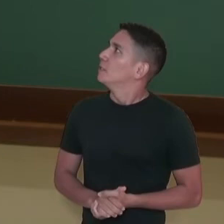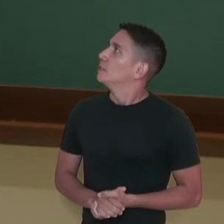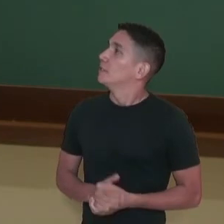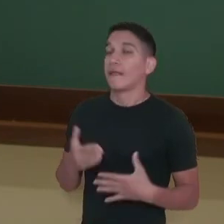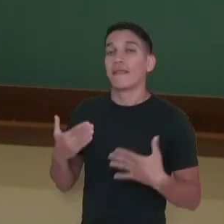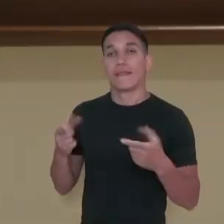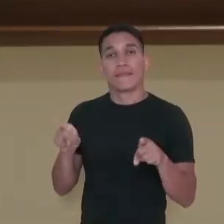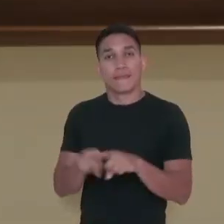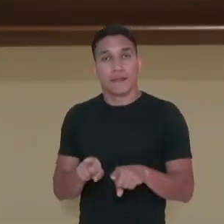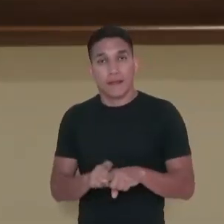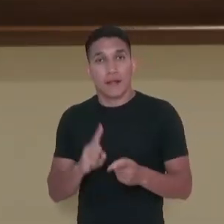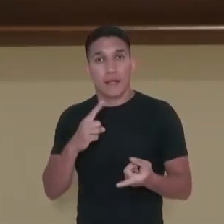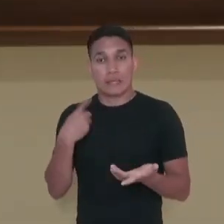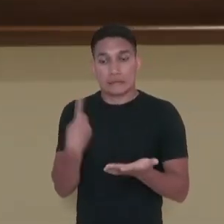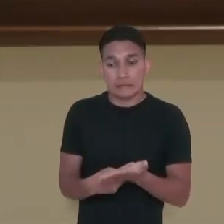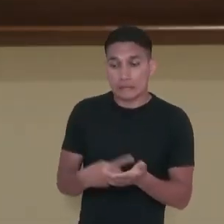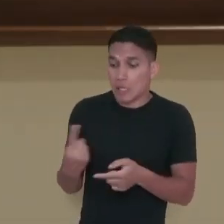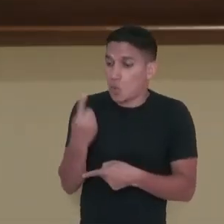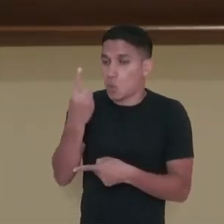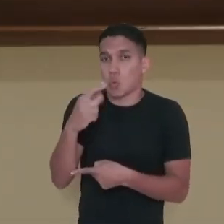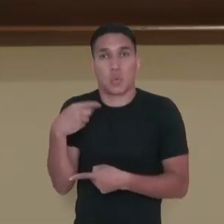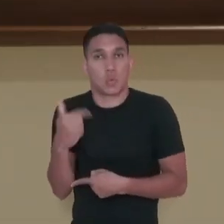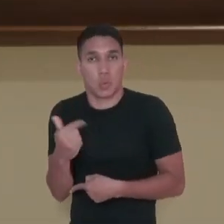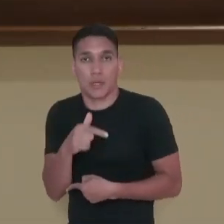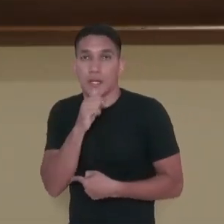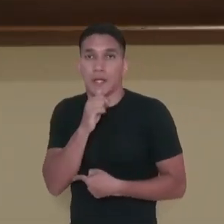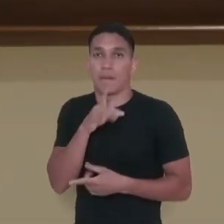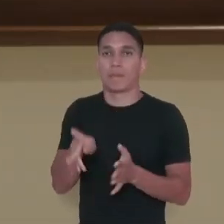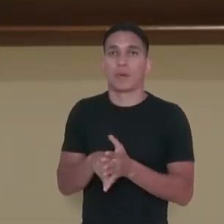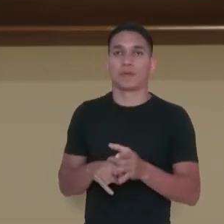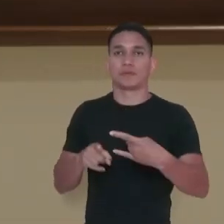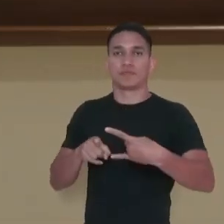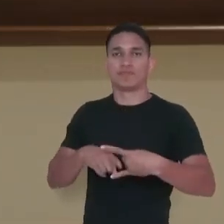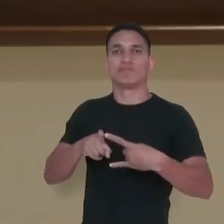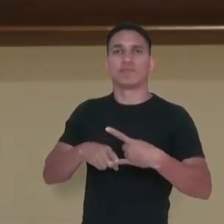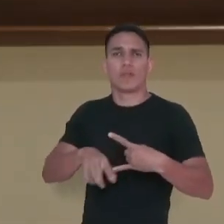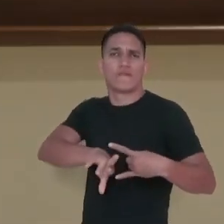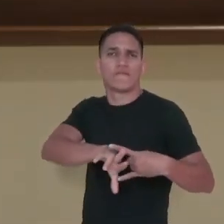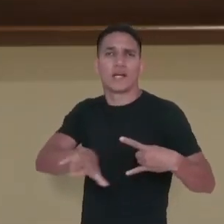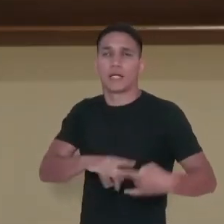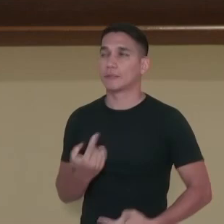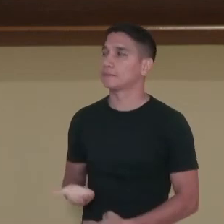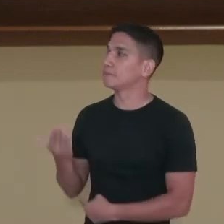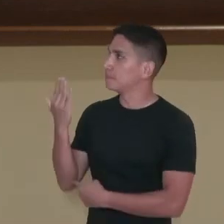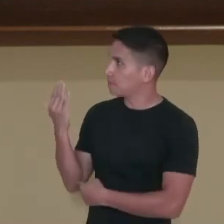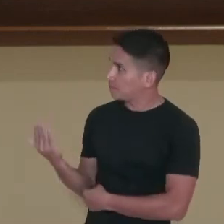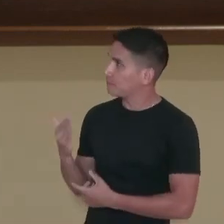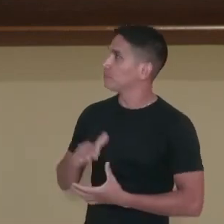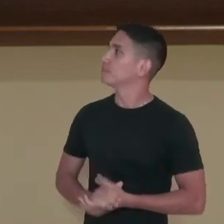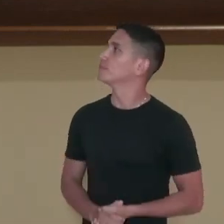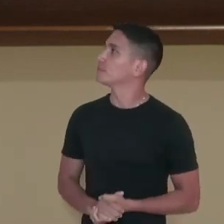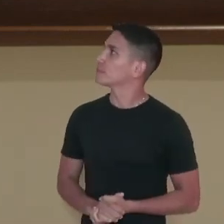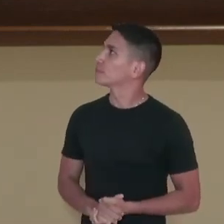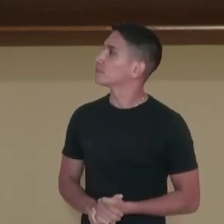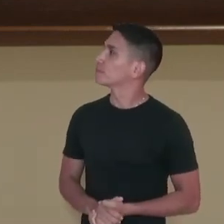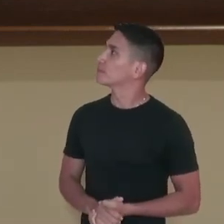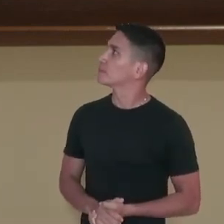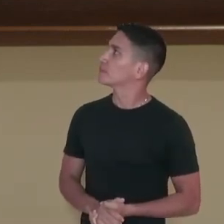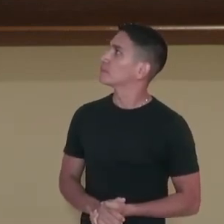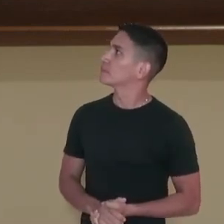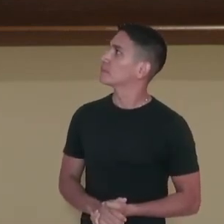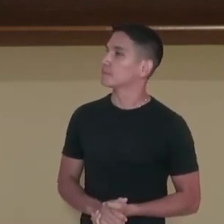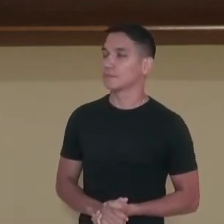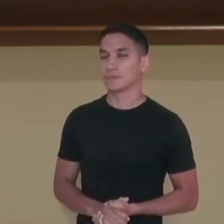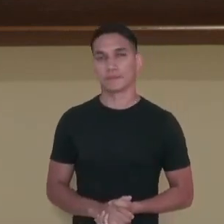altura indefinidas, como triângulo, gogongo, castanhola, maracá, bongo, pandeiro, tambor